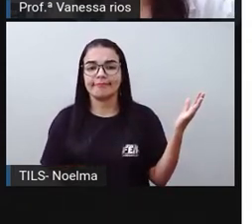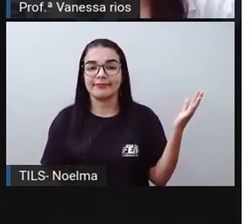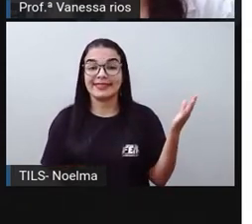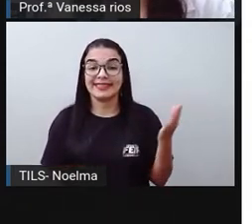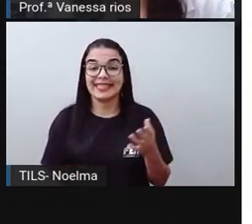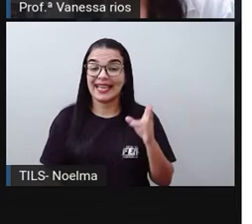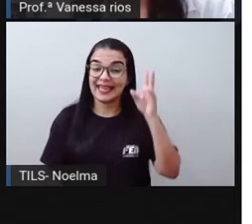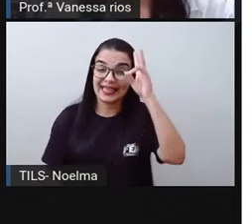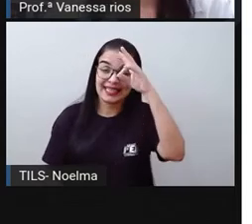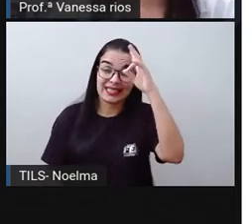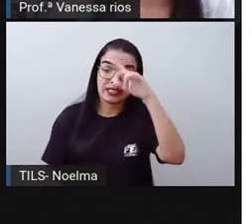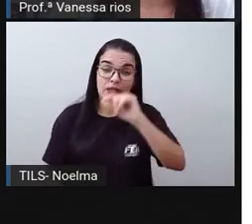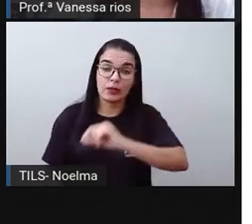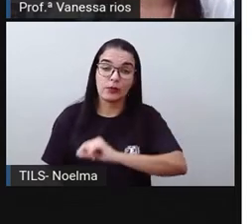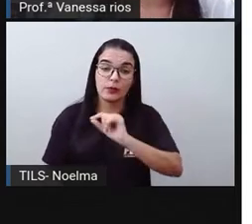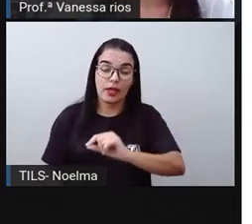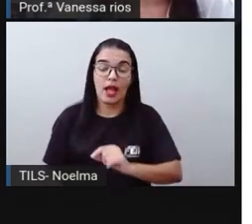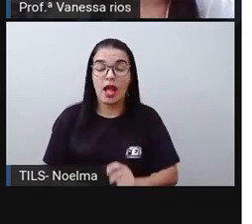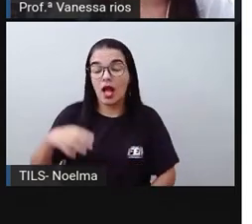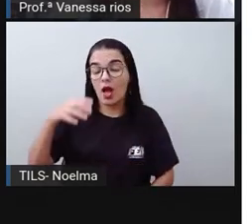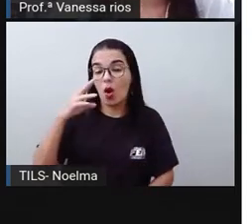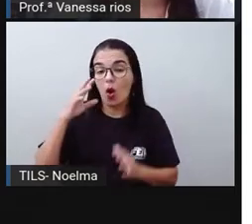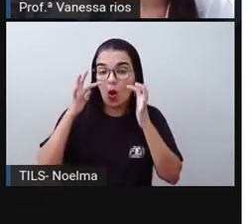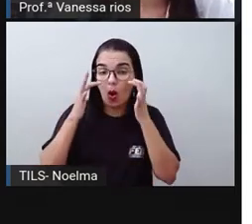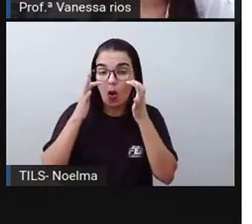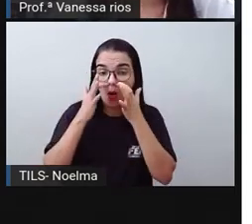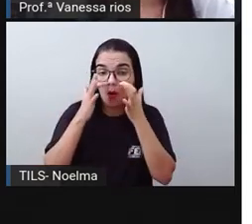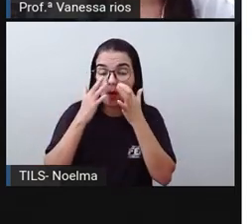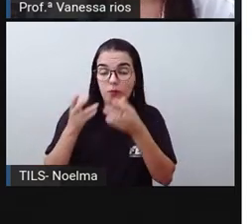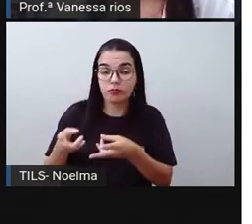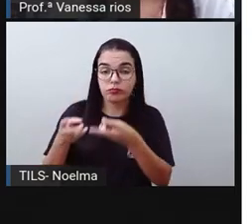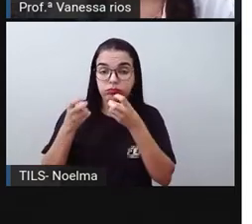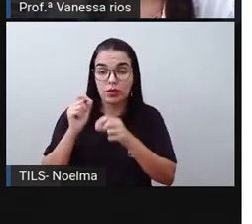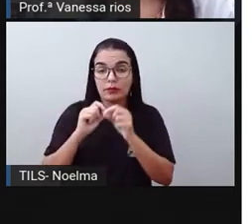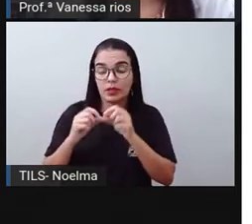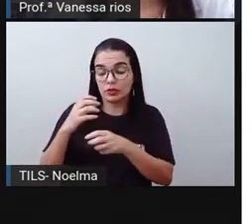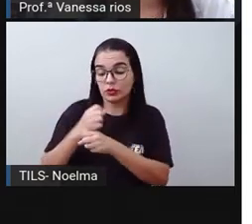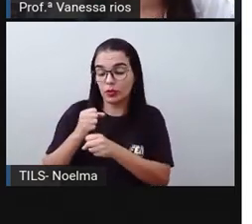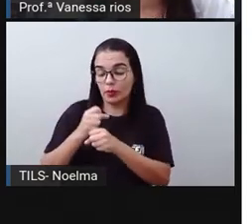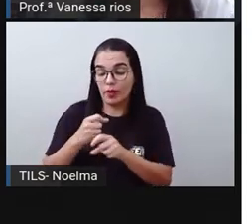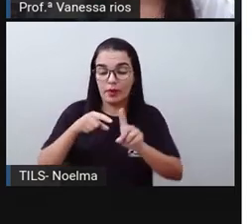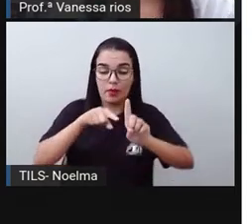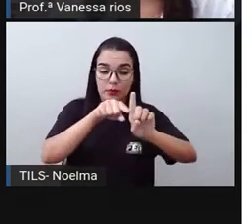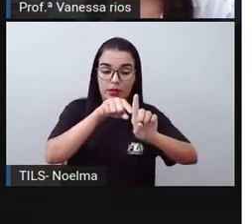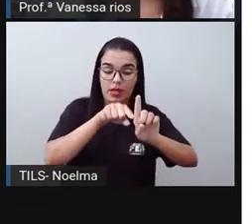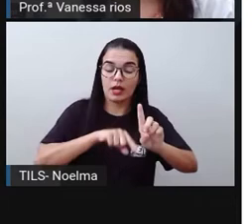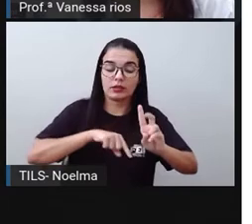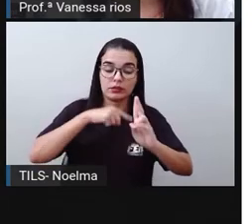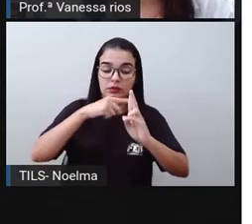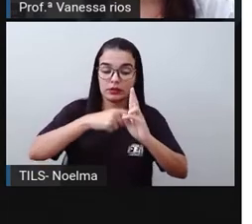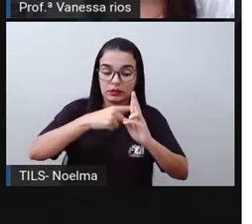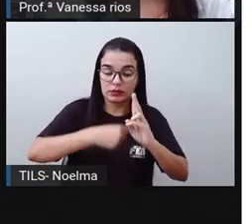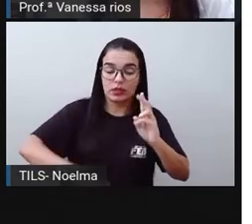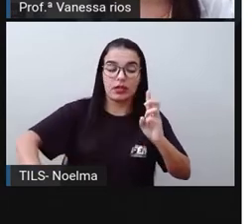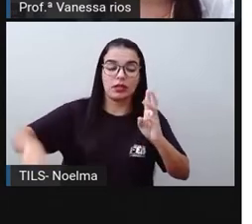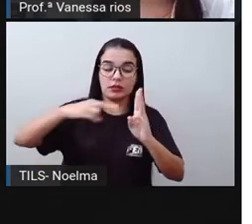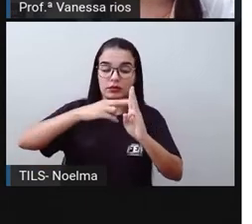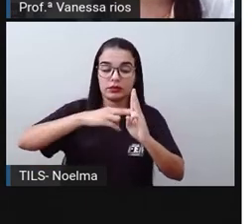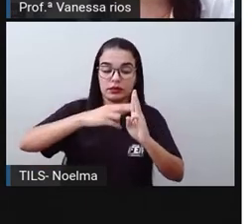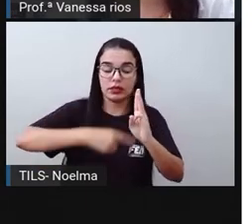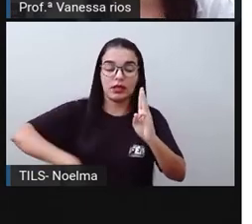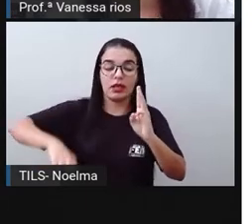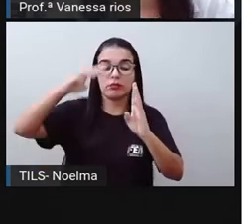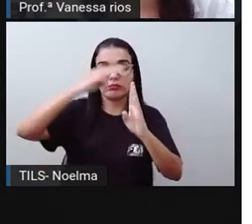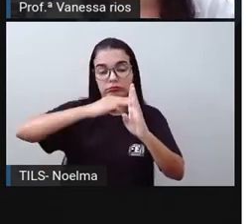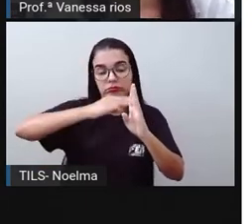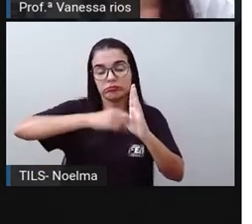aquele exemplo anterior, para a gente observar como as somas são feitas, primeiro com as unidades, depois com as dezenas, centenas e